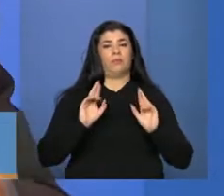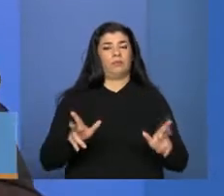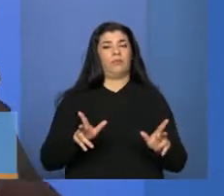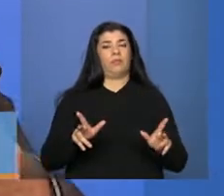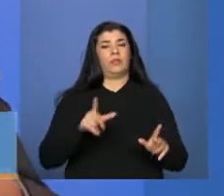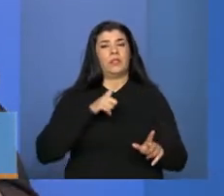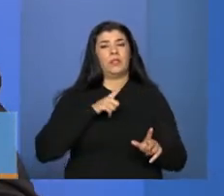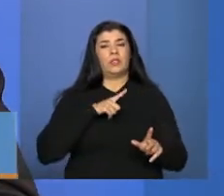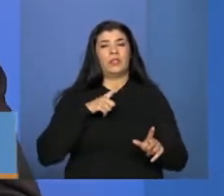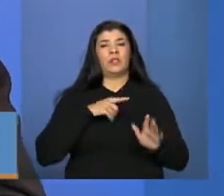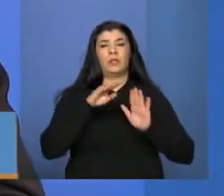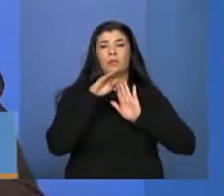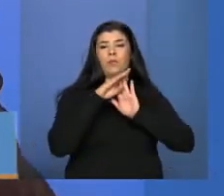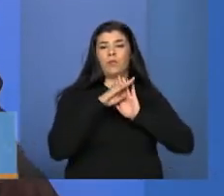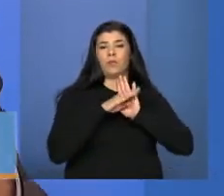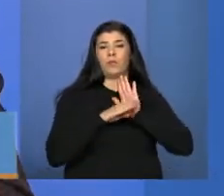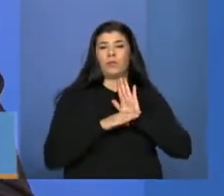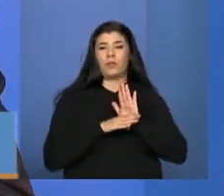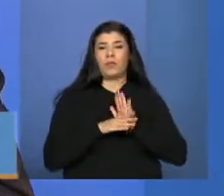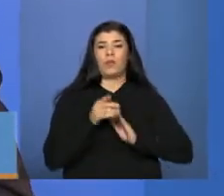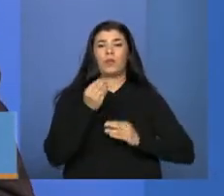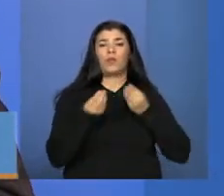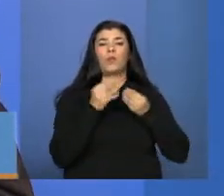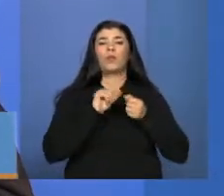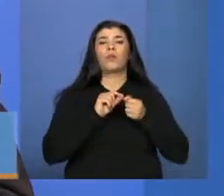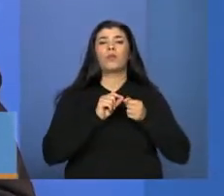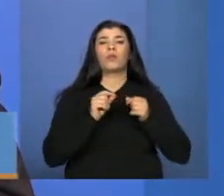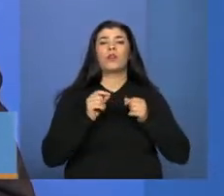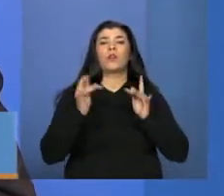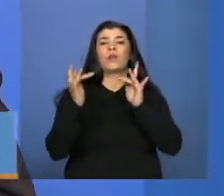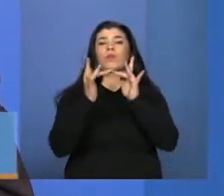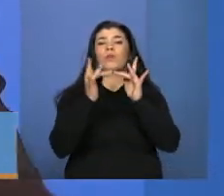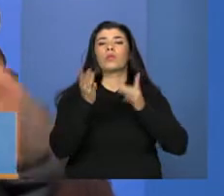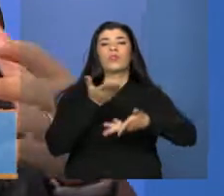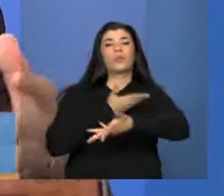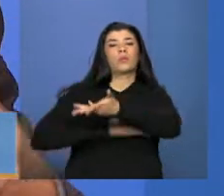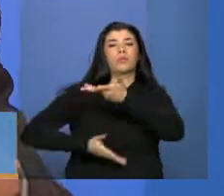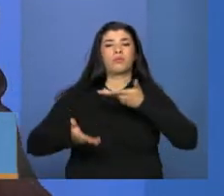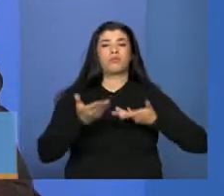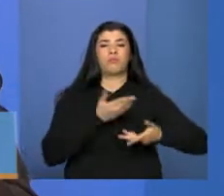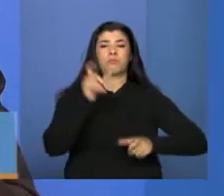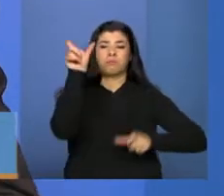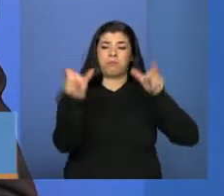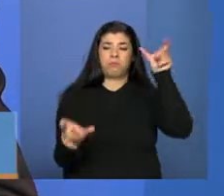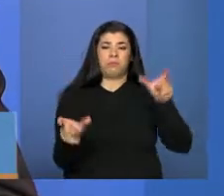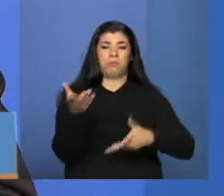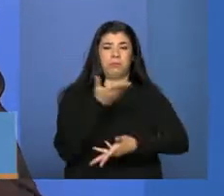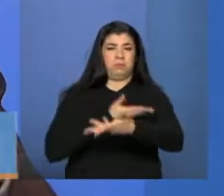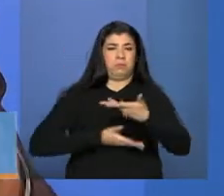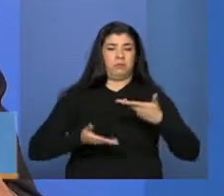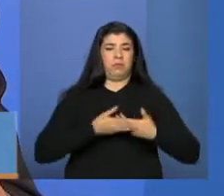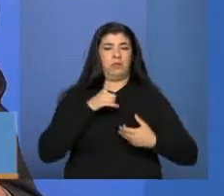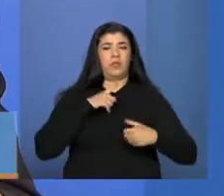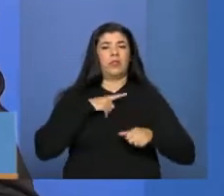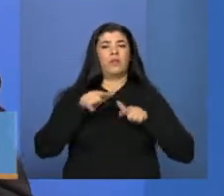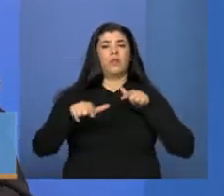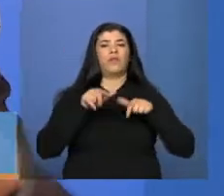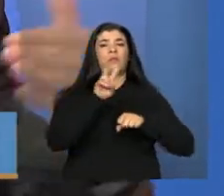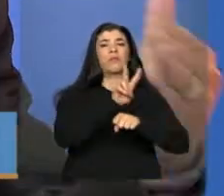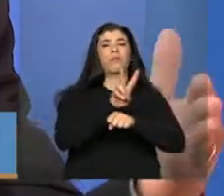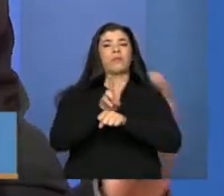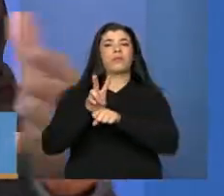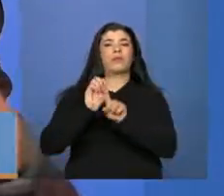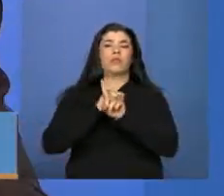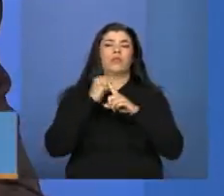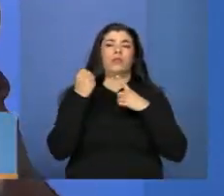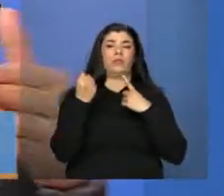pauta, que trata do relacional. Então, nós estamos falando de uma, né, de funções de proteção social que é muito